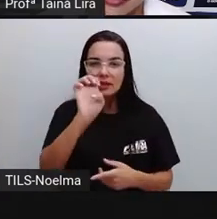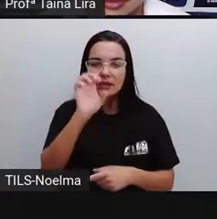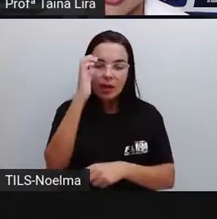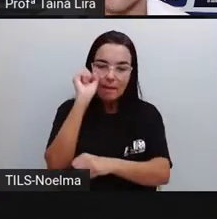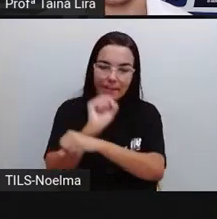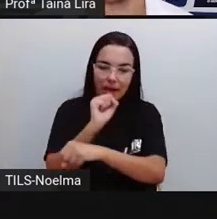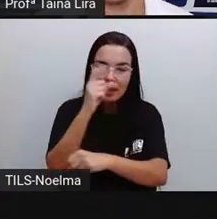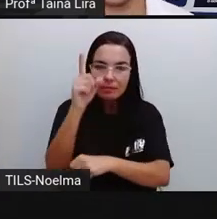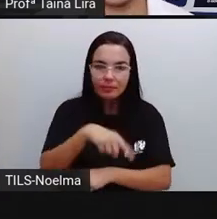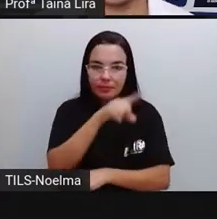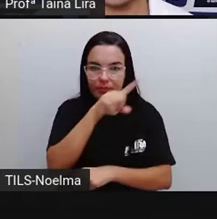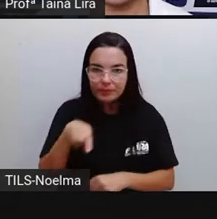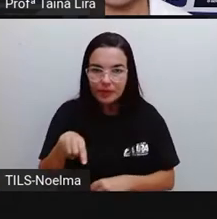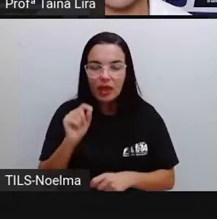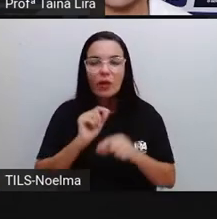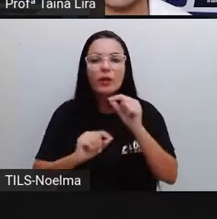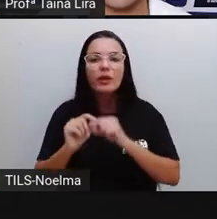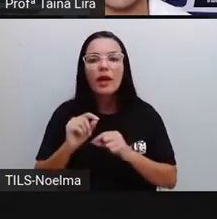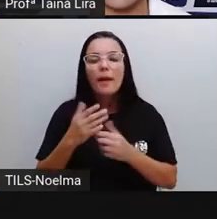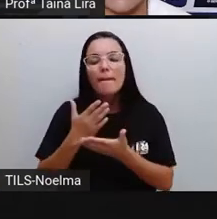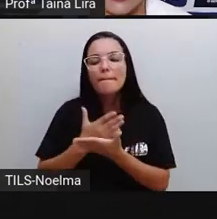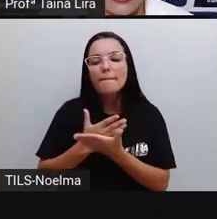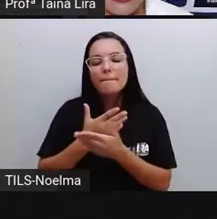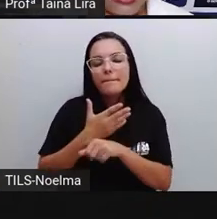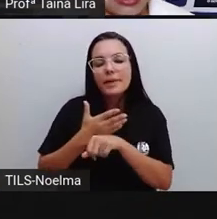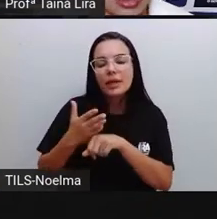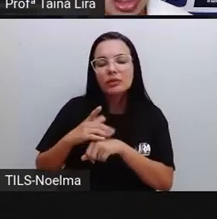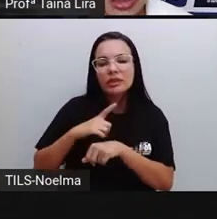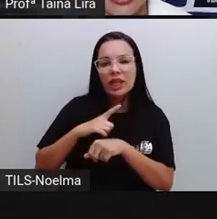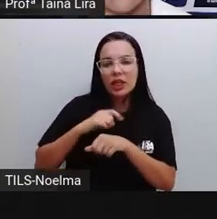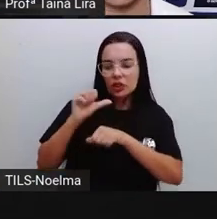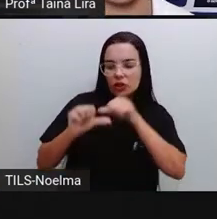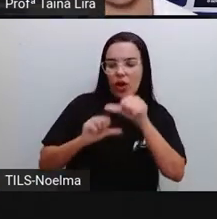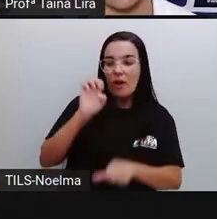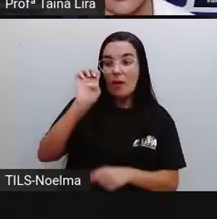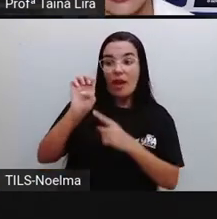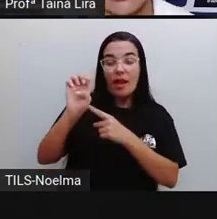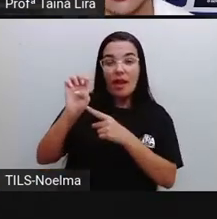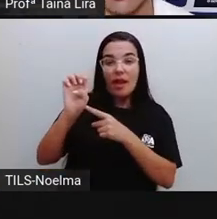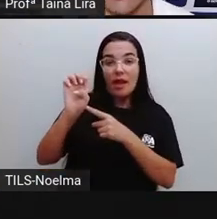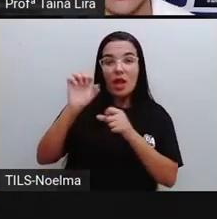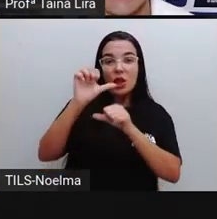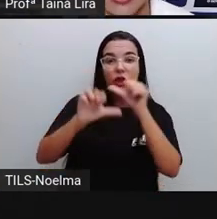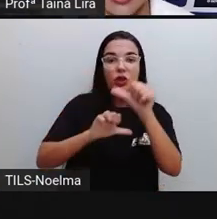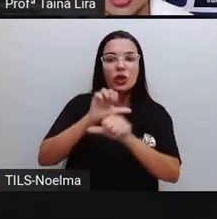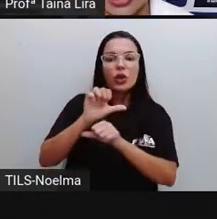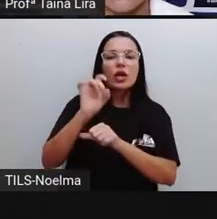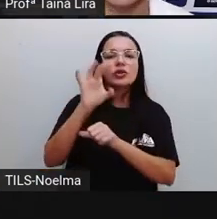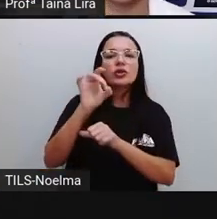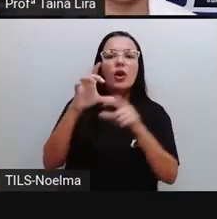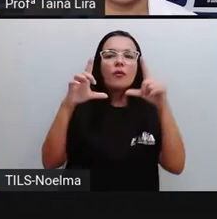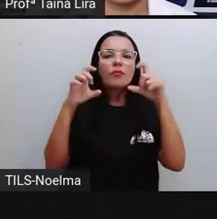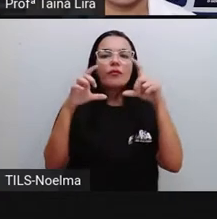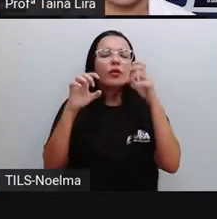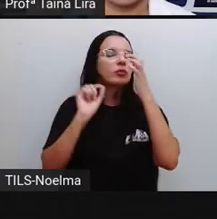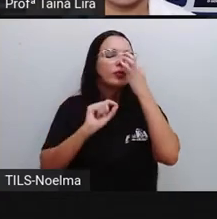branco com vermelho, mas no lugar dessa letra E grande que tá aí, eu colocasse uma imagem